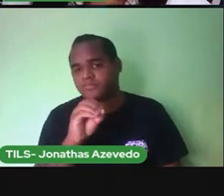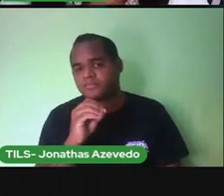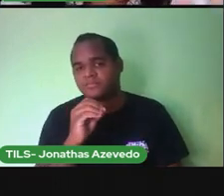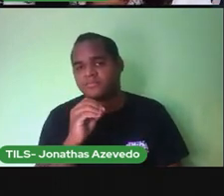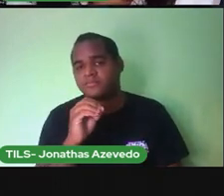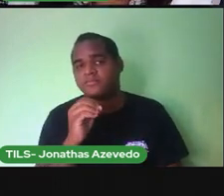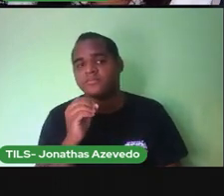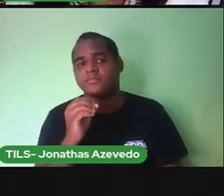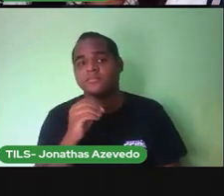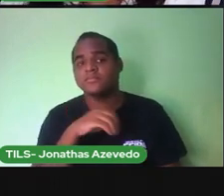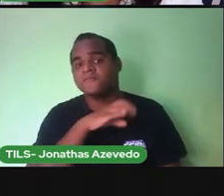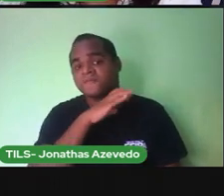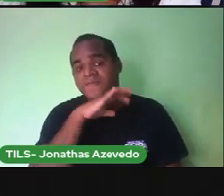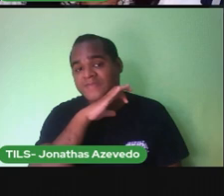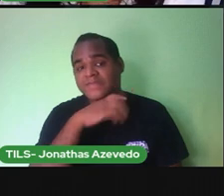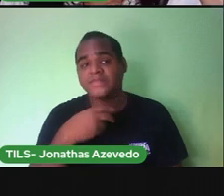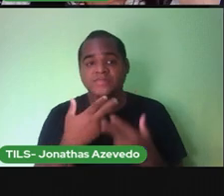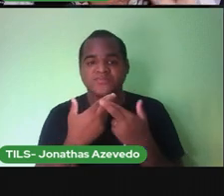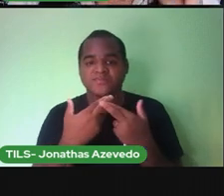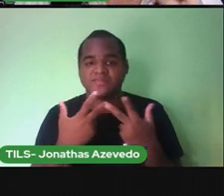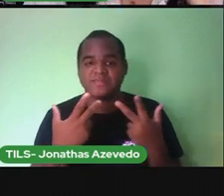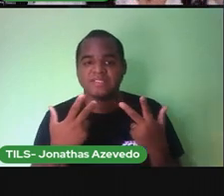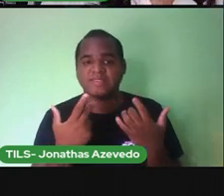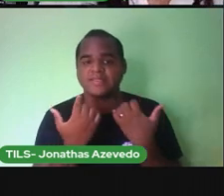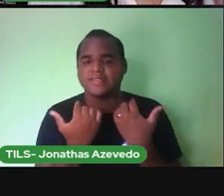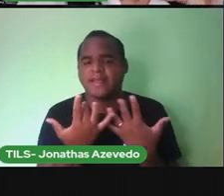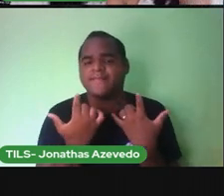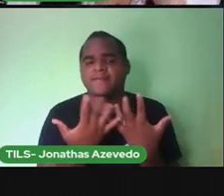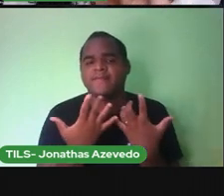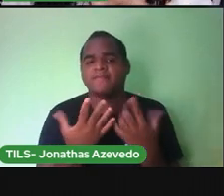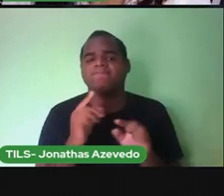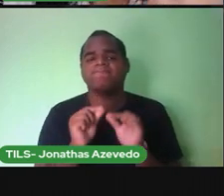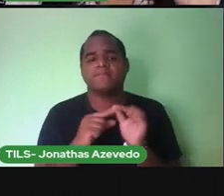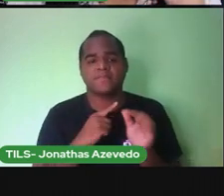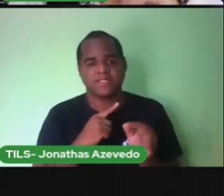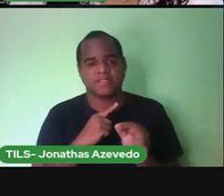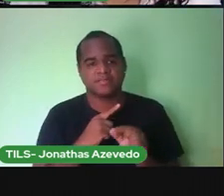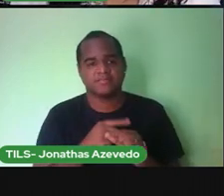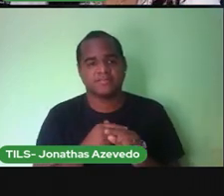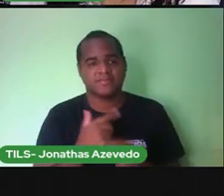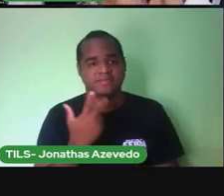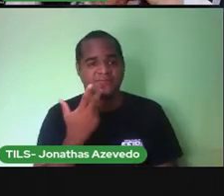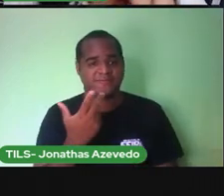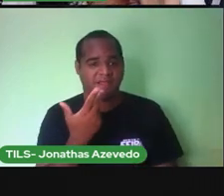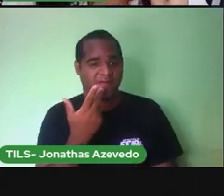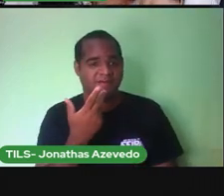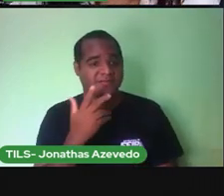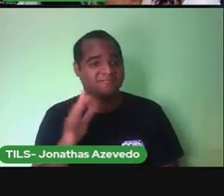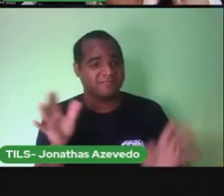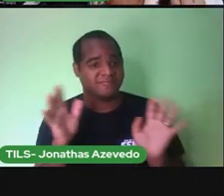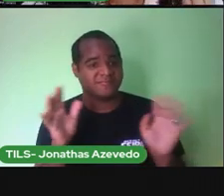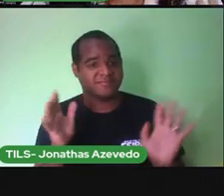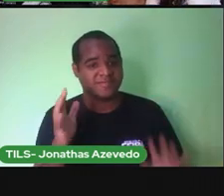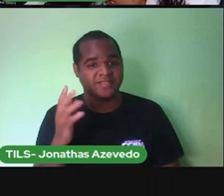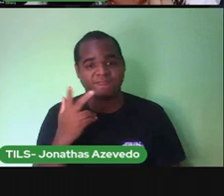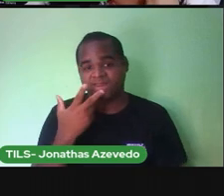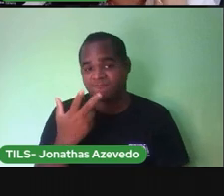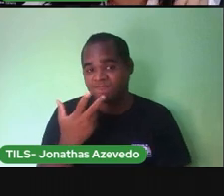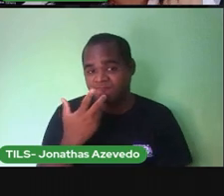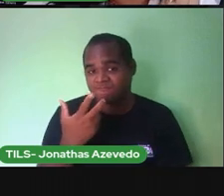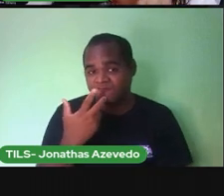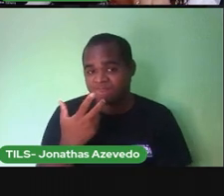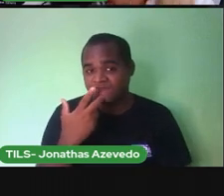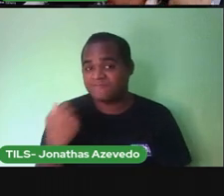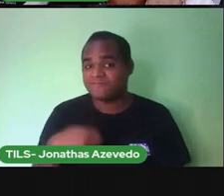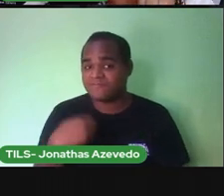bichinhos E esse E esse Vegetal Ai, eu não queria Falar o nome dele Mas eu vou ter que Falar porque tem Criança que